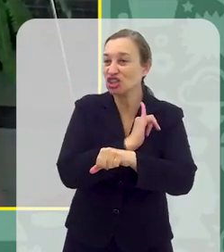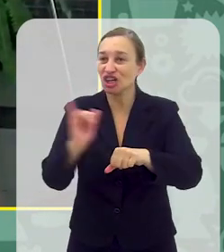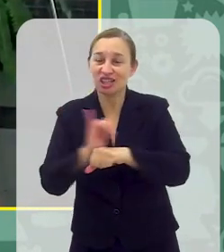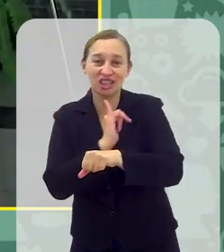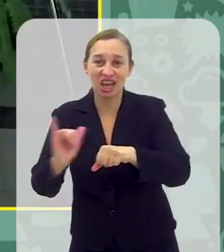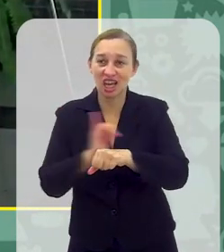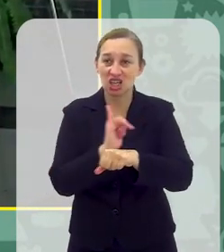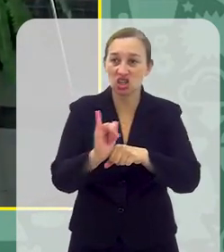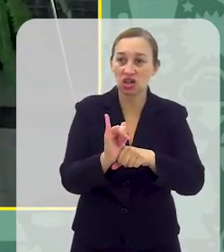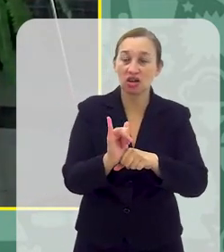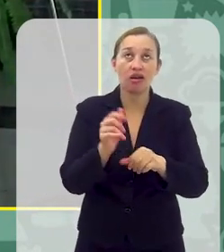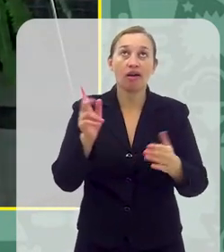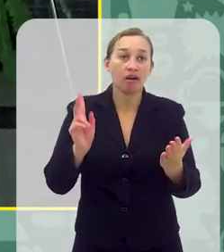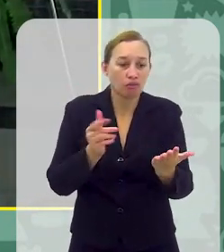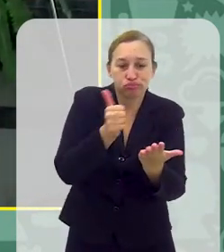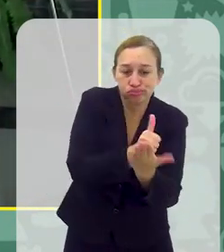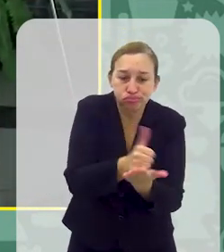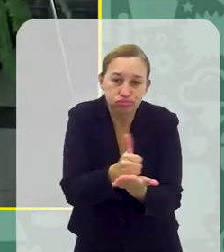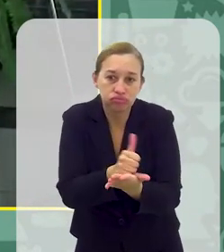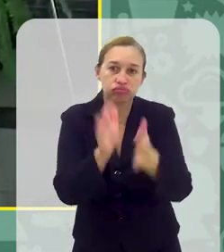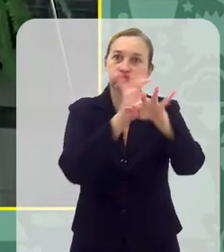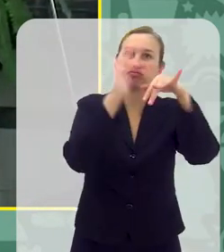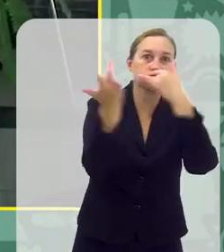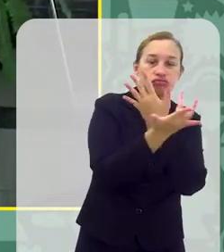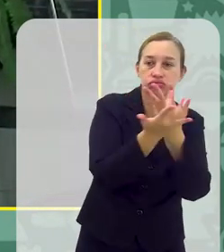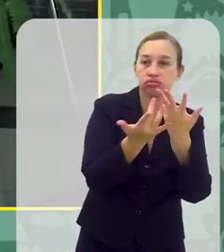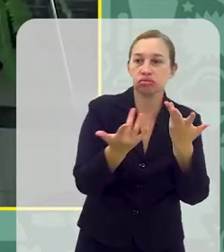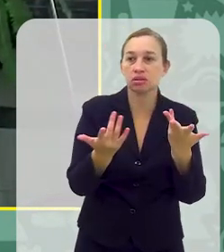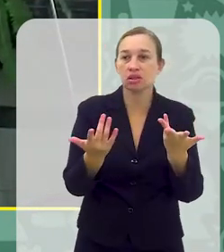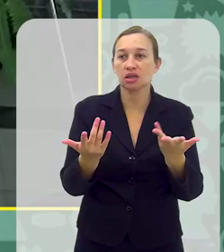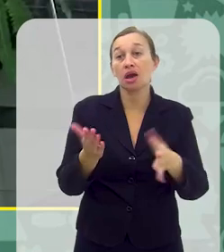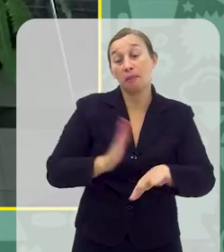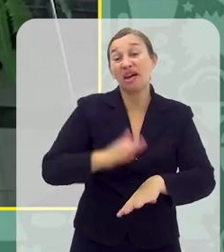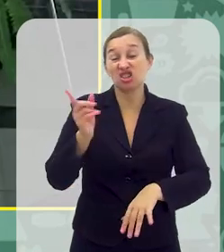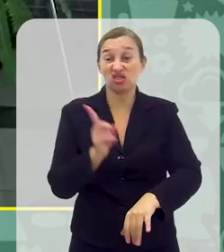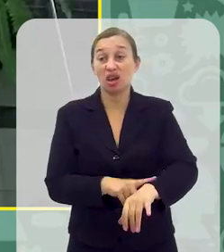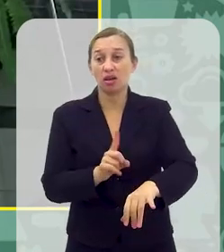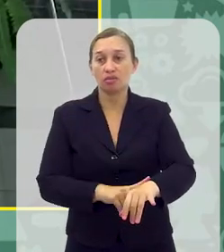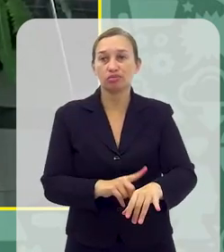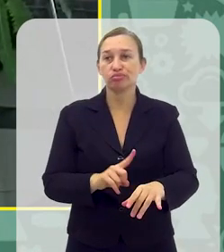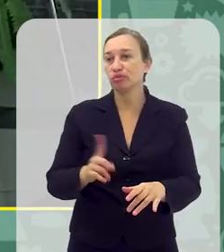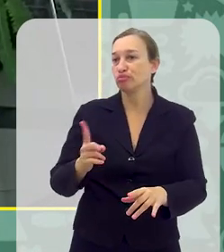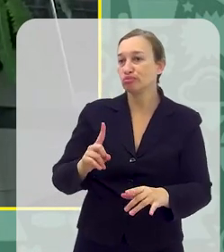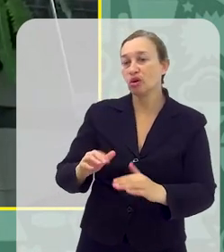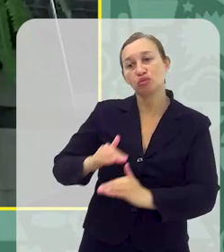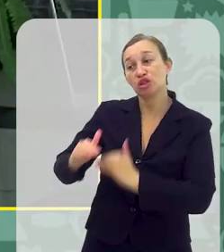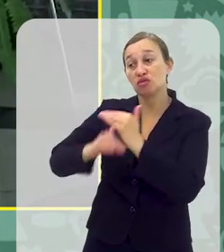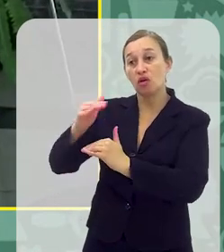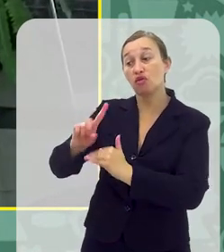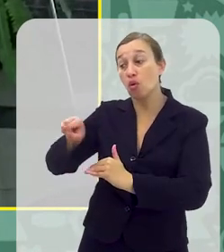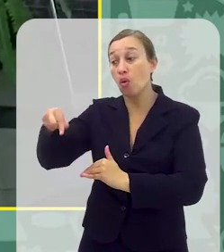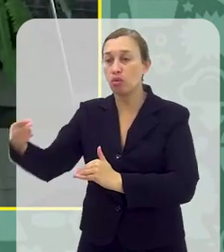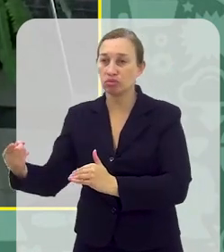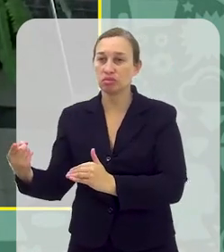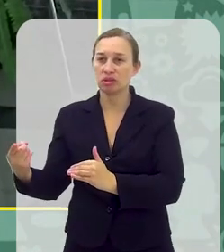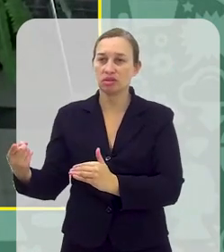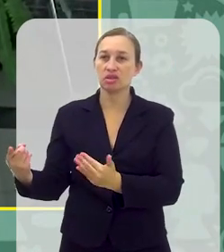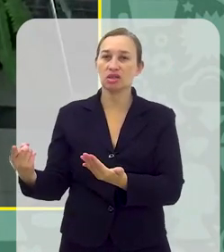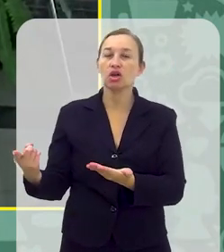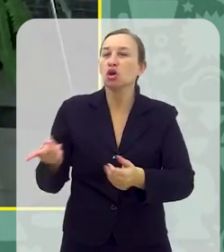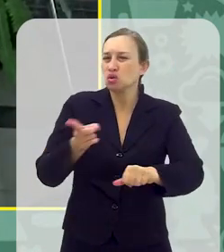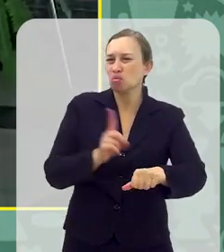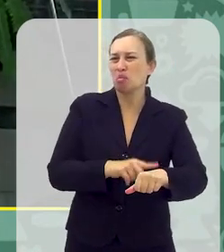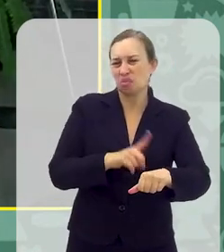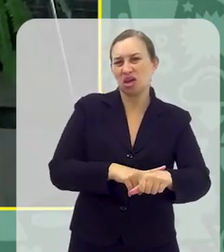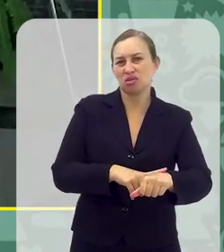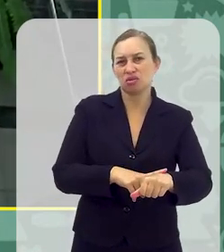jogando E navegando E postando E sendo visto Então ela não desenvolve Outros repertórios Num momento em que